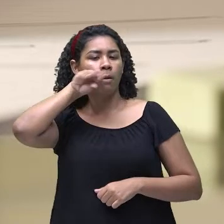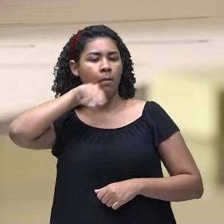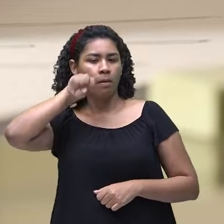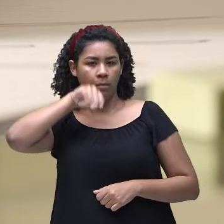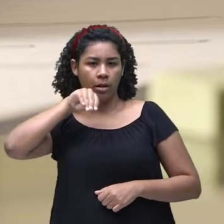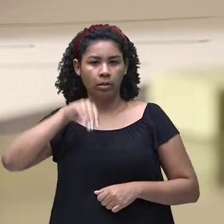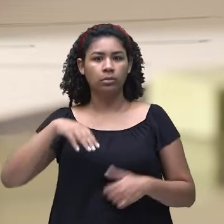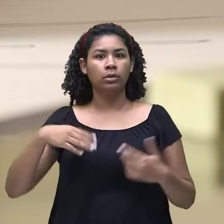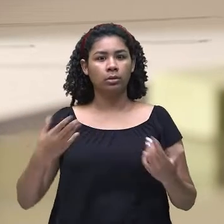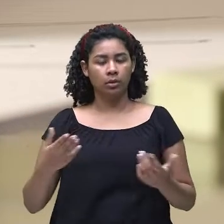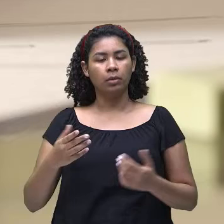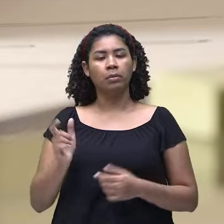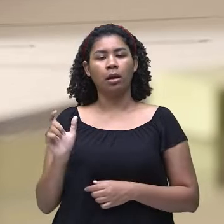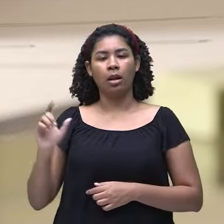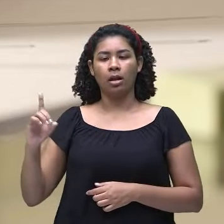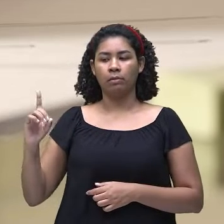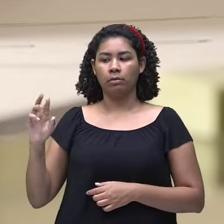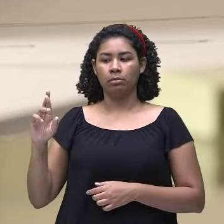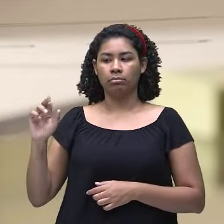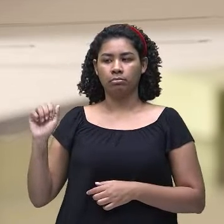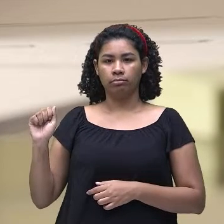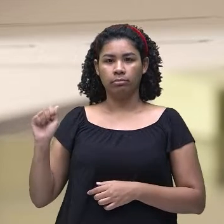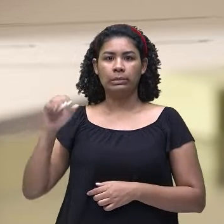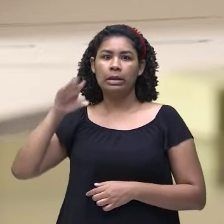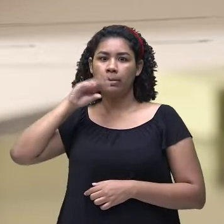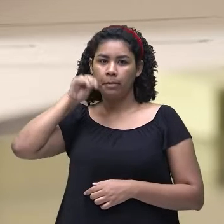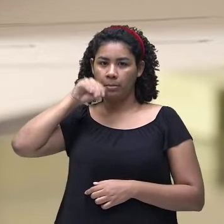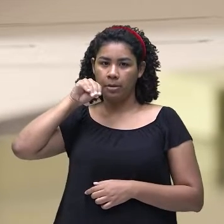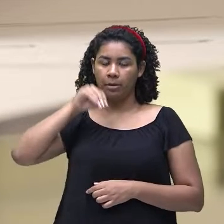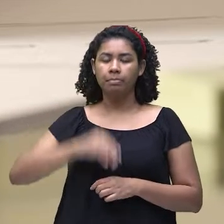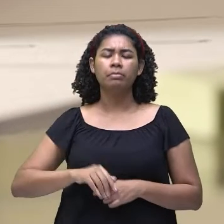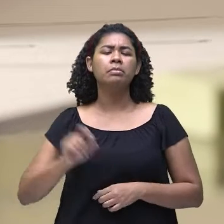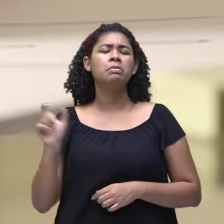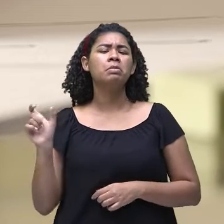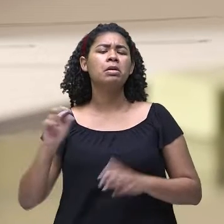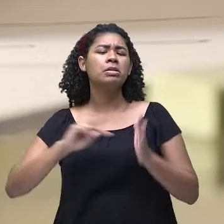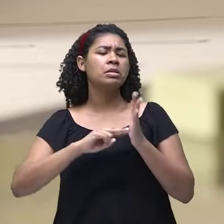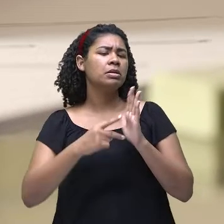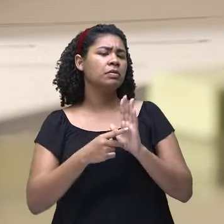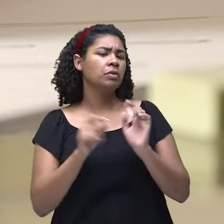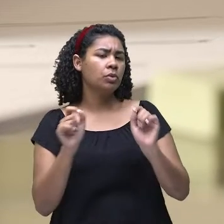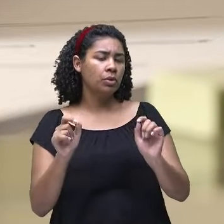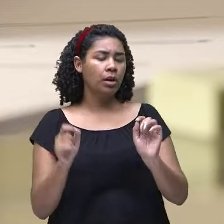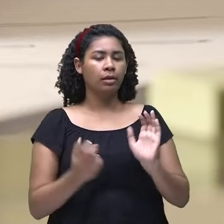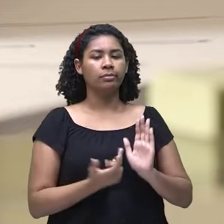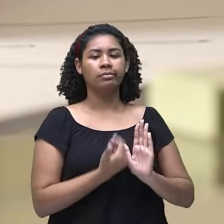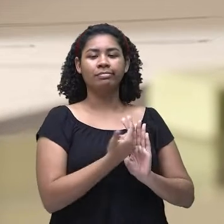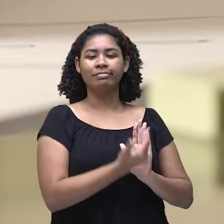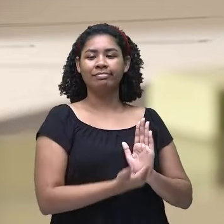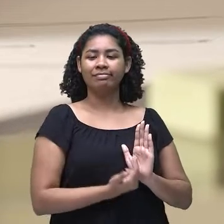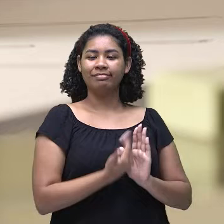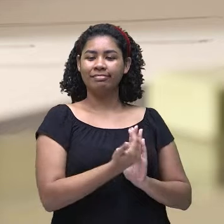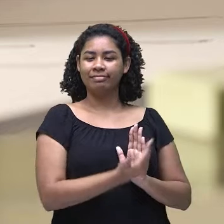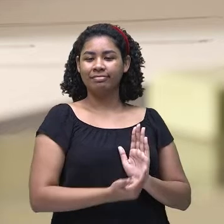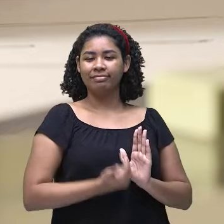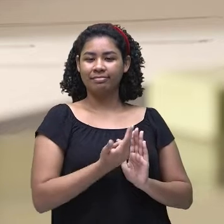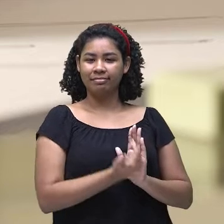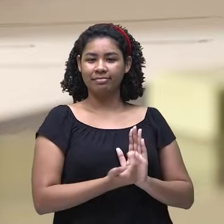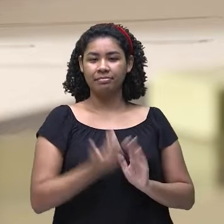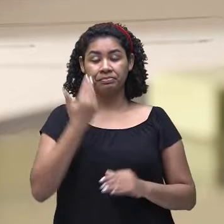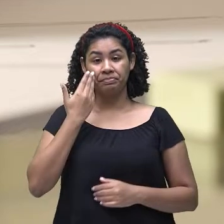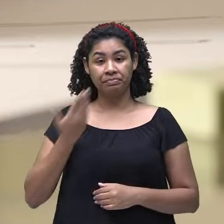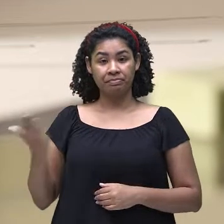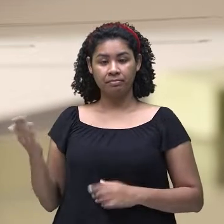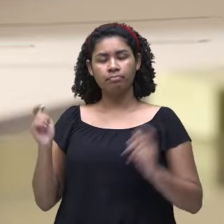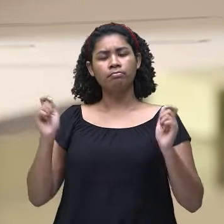a gente fala draw. O que significa teacher? Draw. Desenhar. E aí, a gente vê, olha só. A gente pode formar